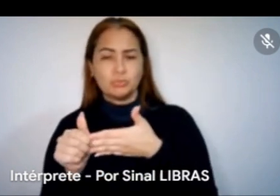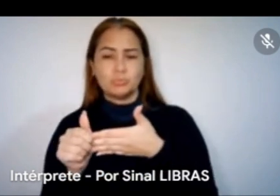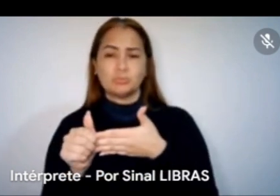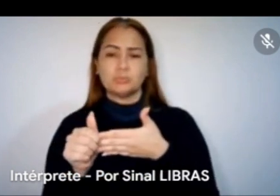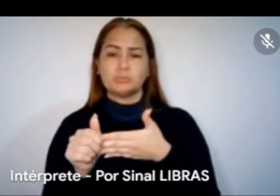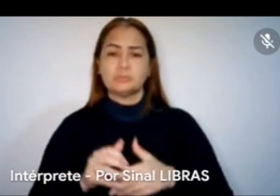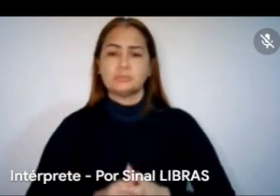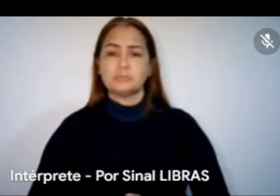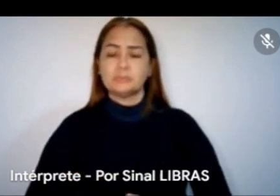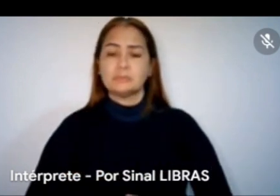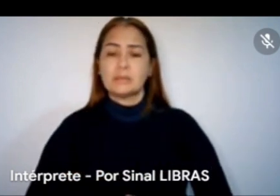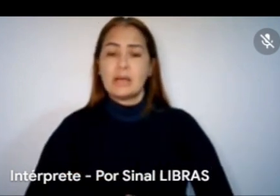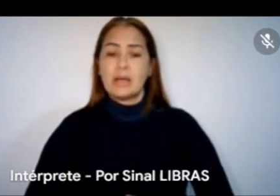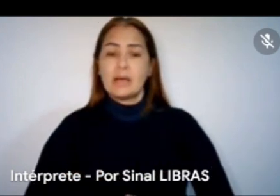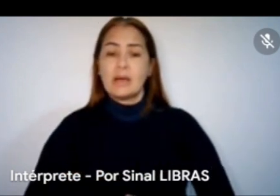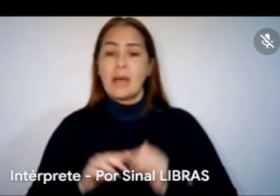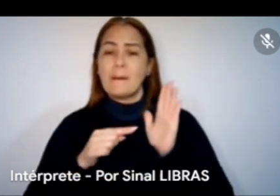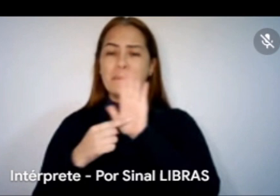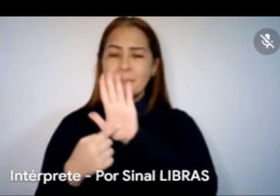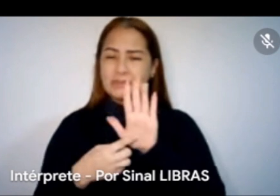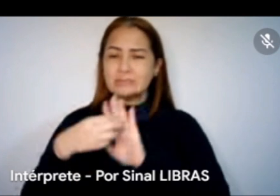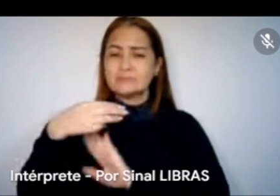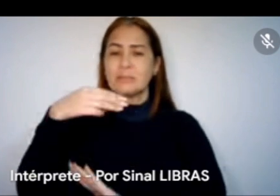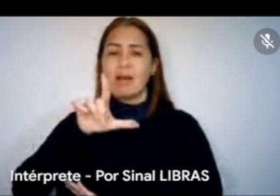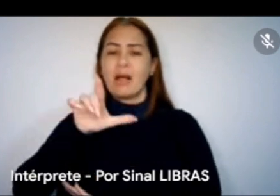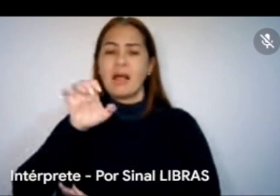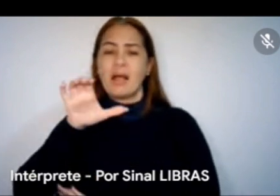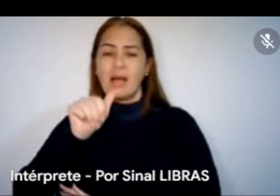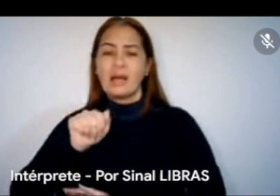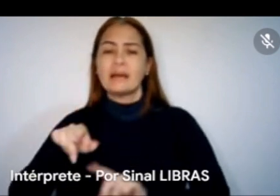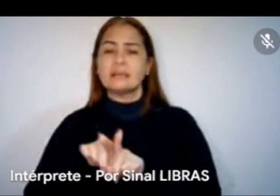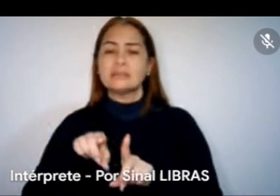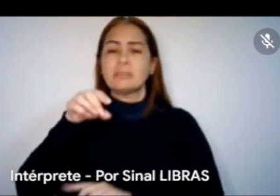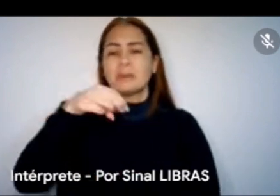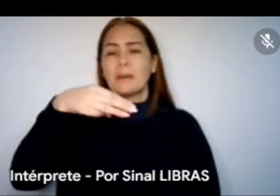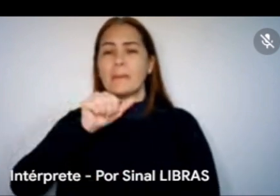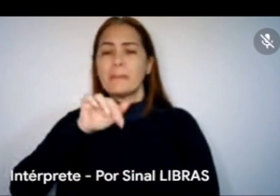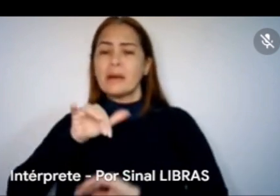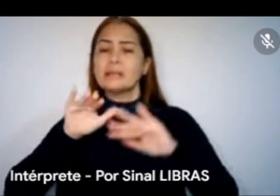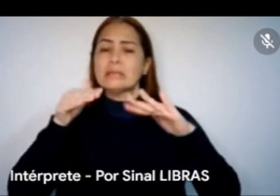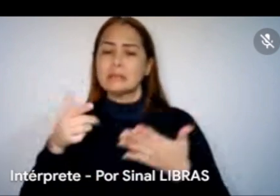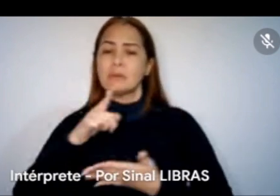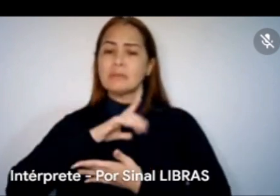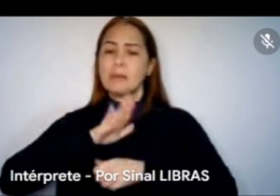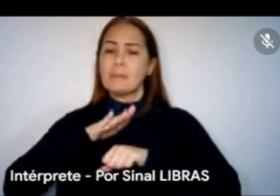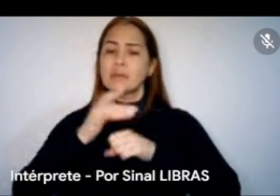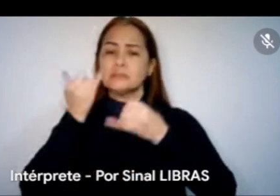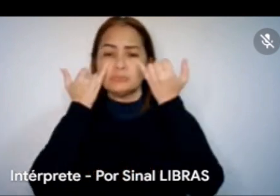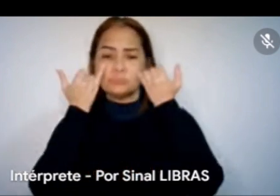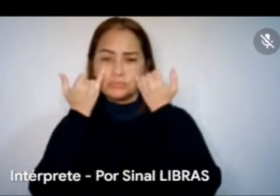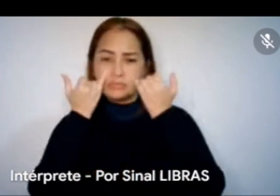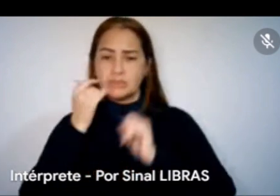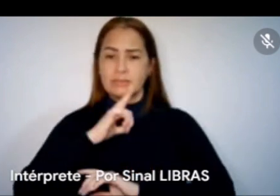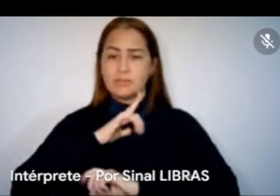pela Vale, que a gente vai registrando aqui e vai utilizar essas informações considerando o momento da